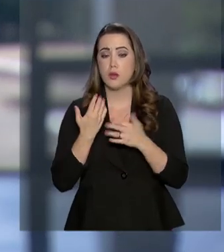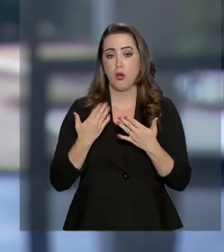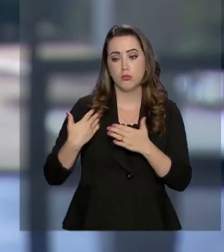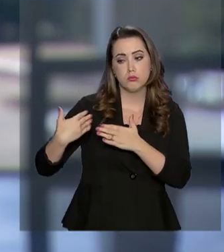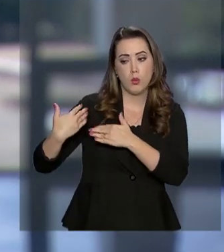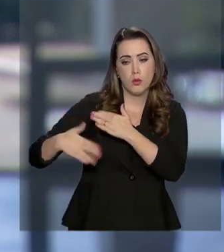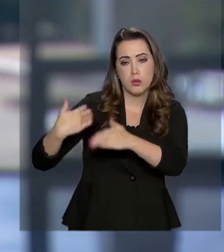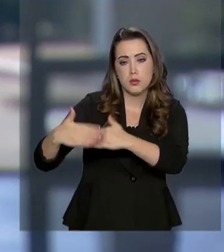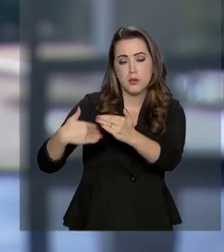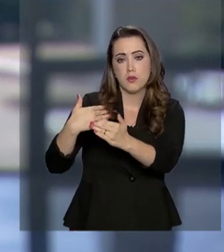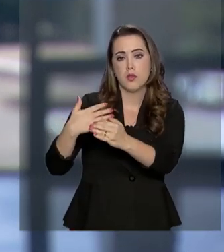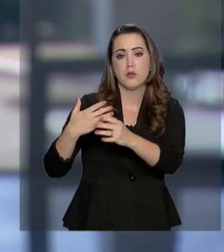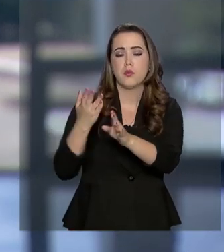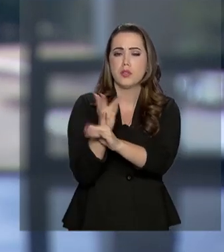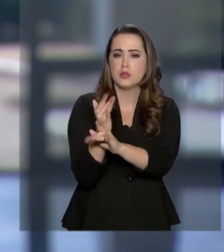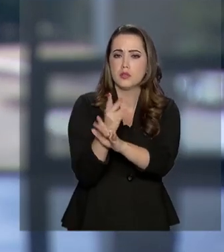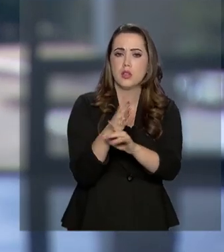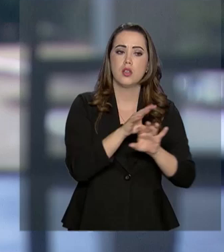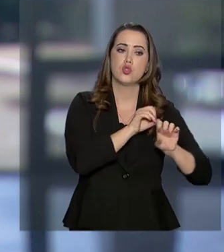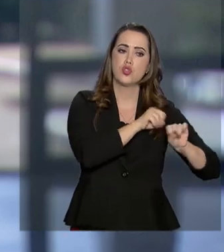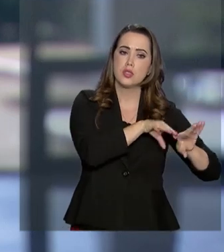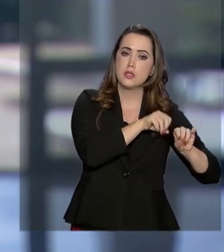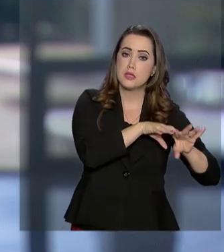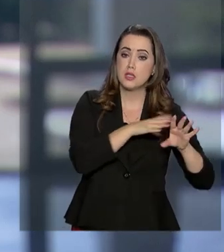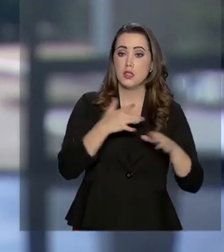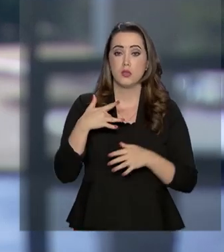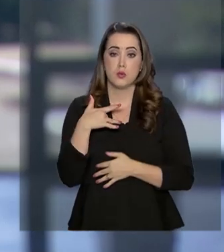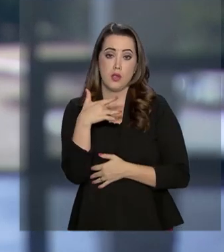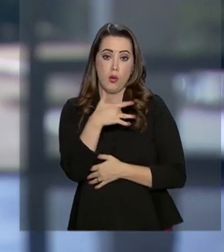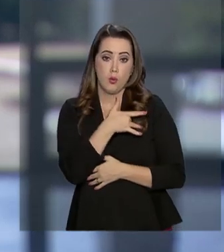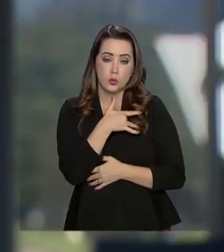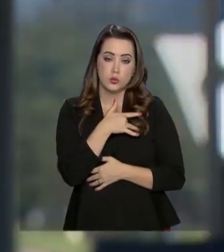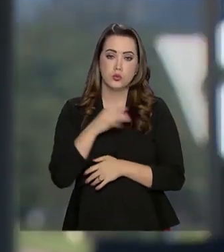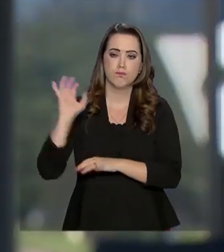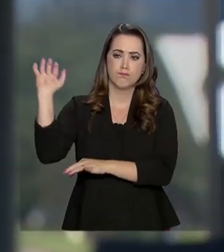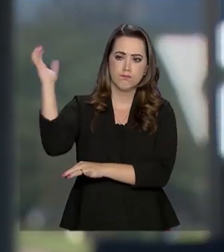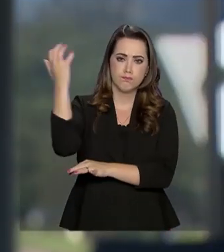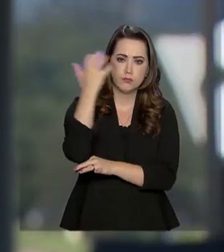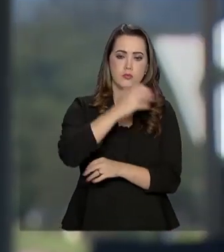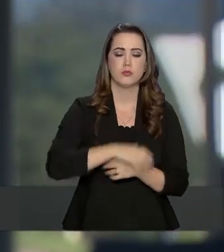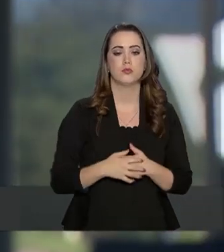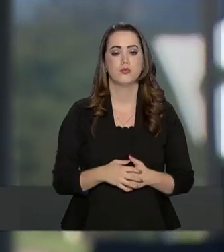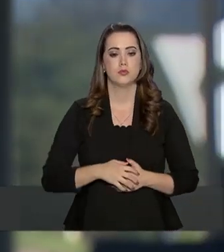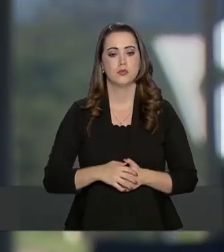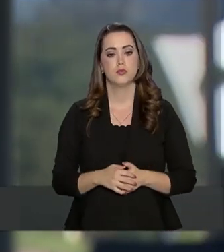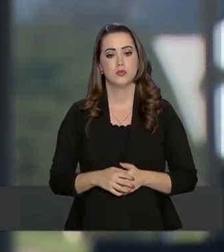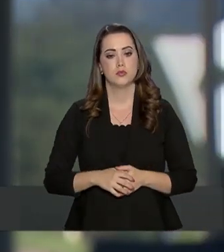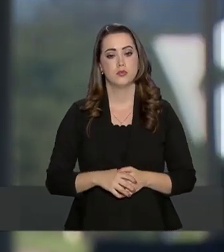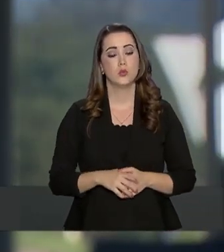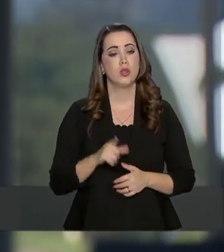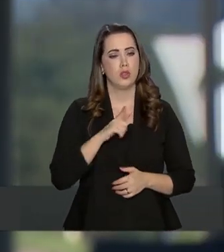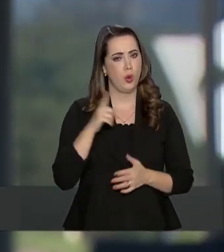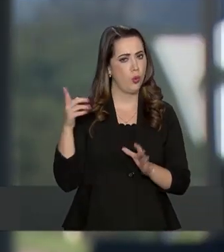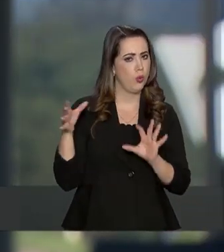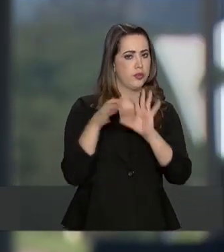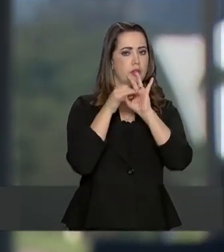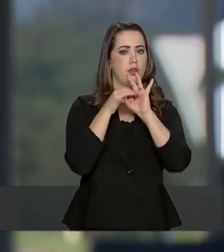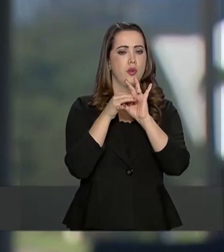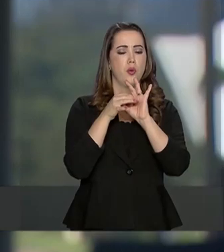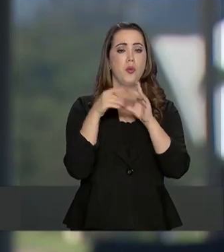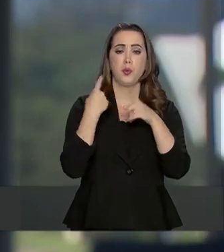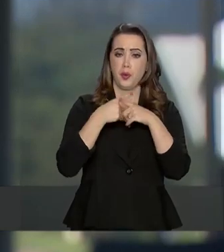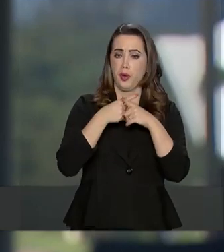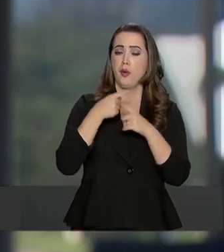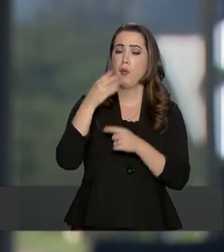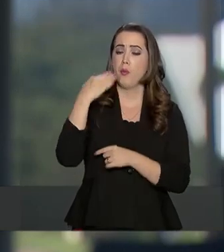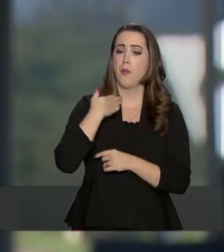desenvolvimento urbano, educação, saúde e meio ambiente. É uma parceria onde o Banco Mundial também aprendeu muito